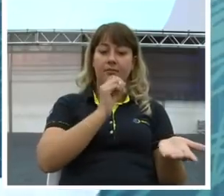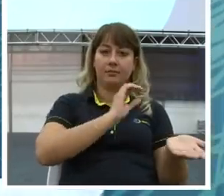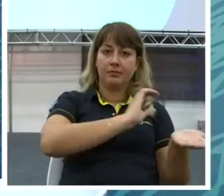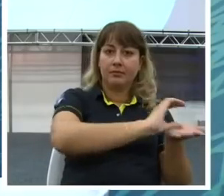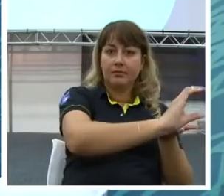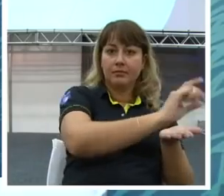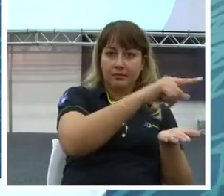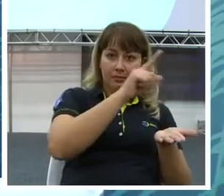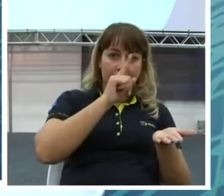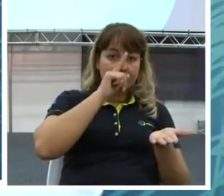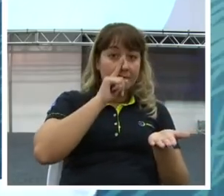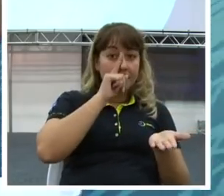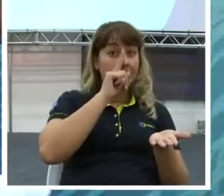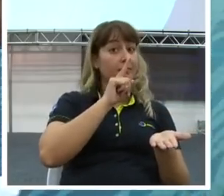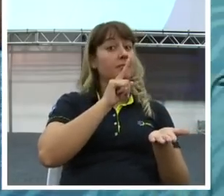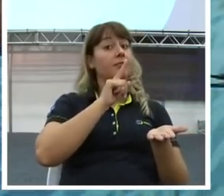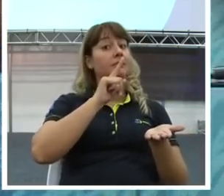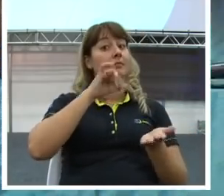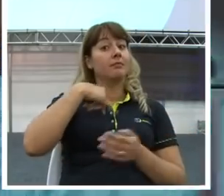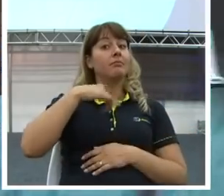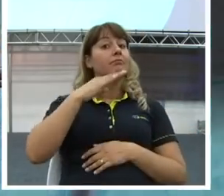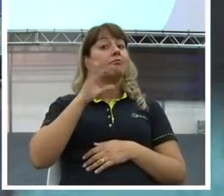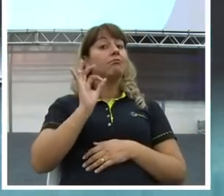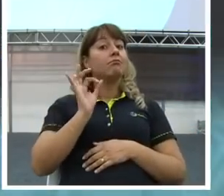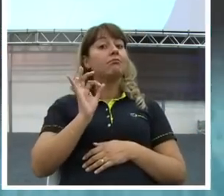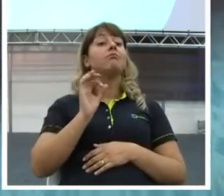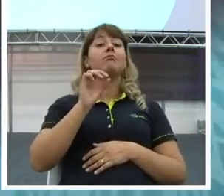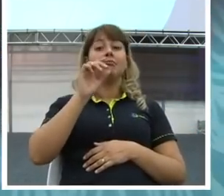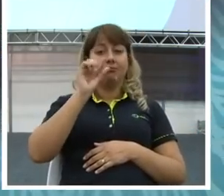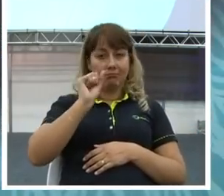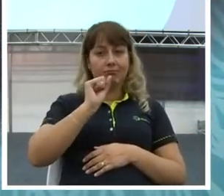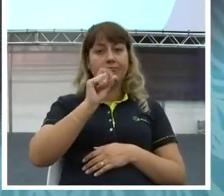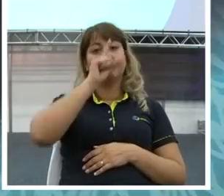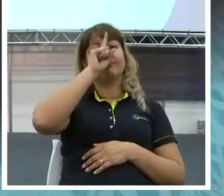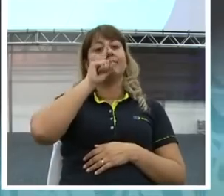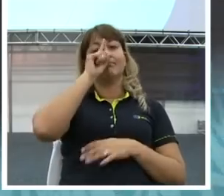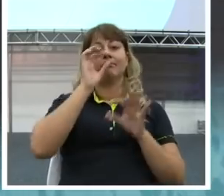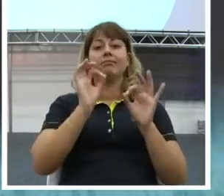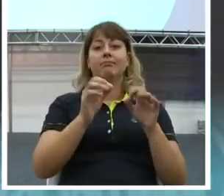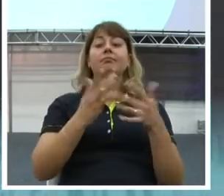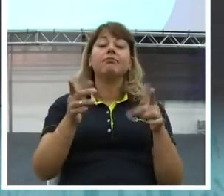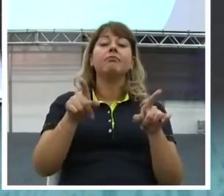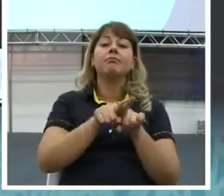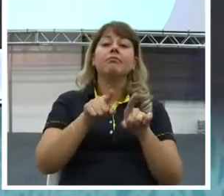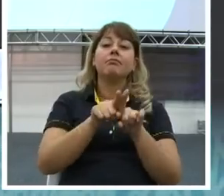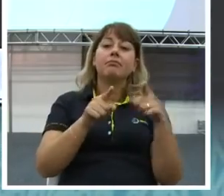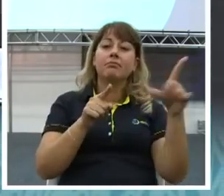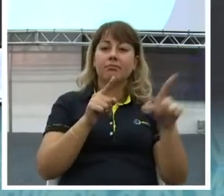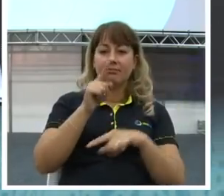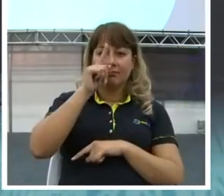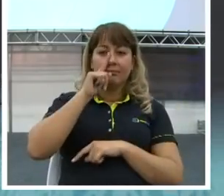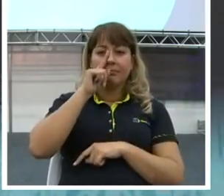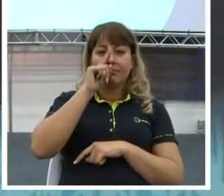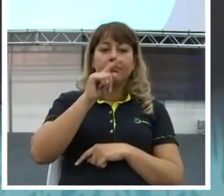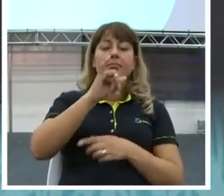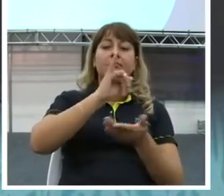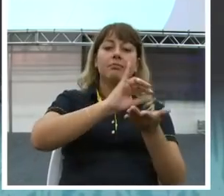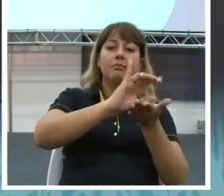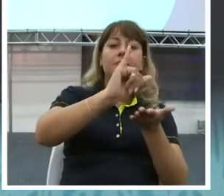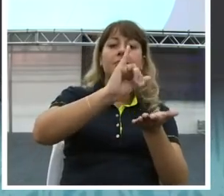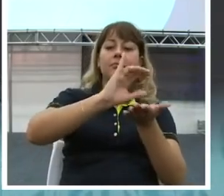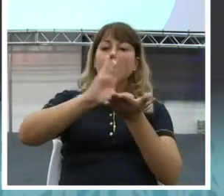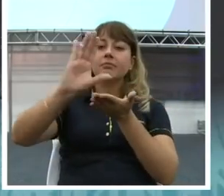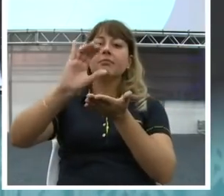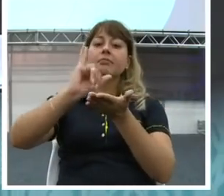arriscado. Tá? Agora o maior risco que você pode correr. É não entender de investimento. Porque daí é certo. Que o seu